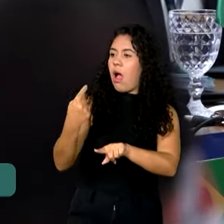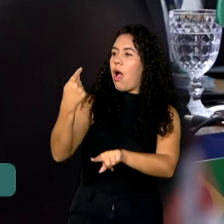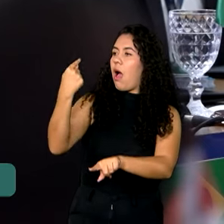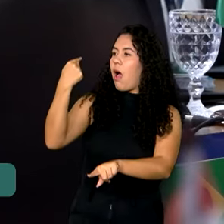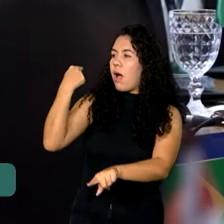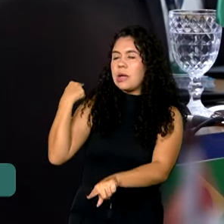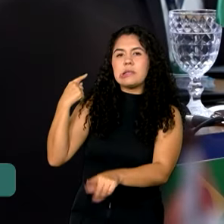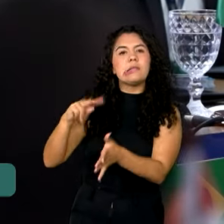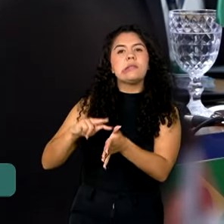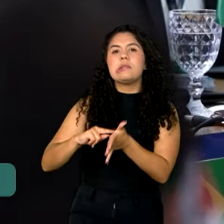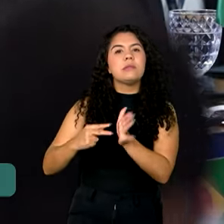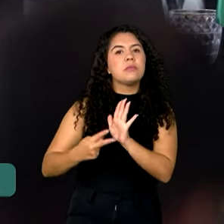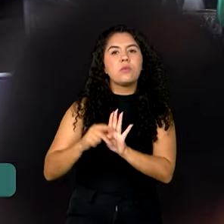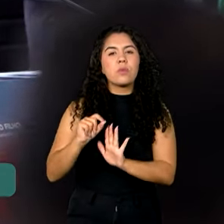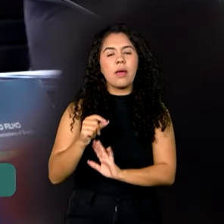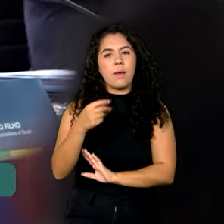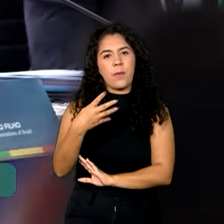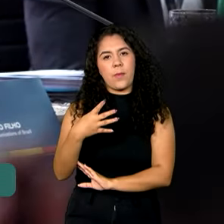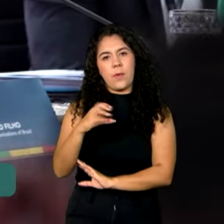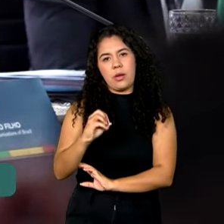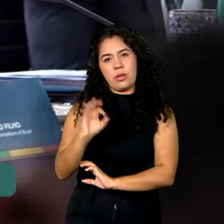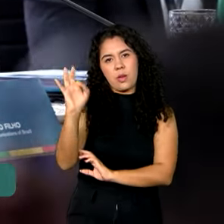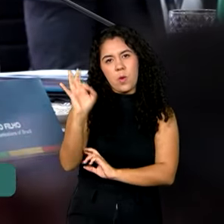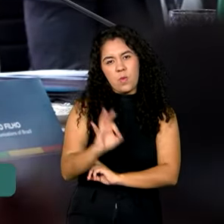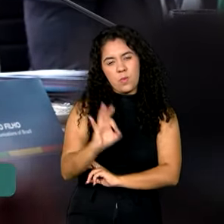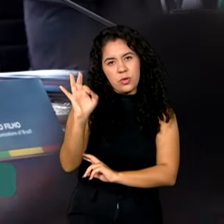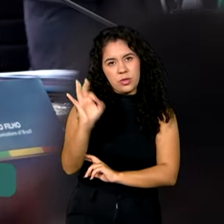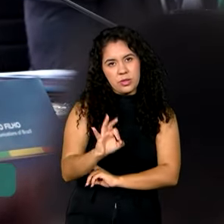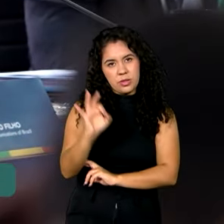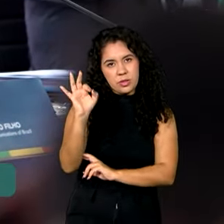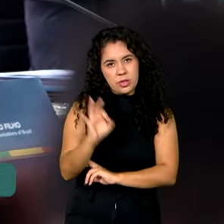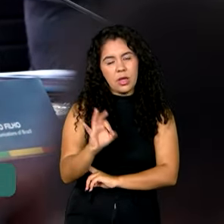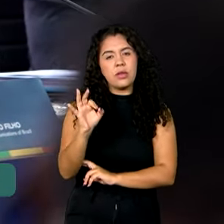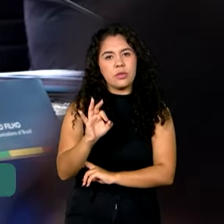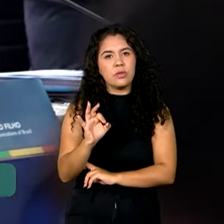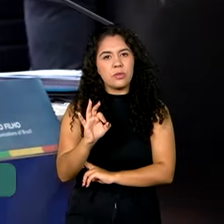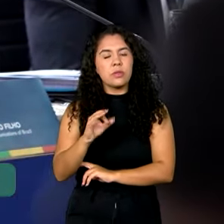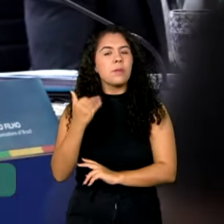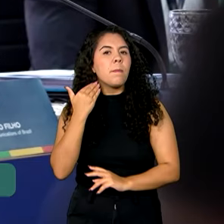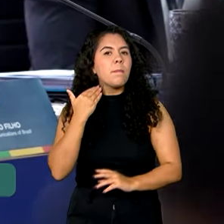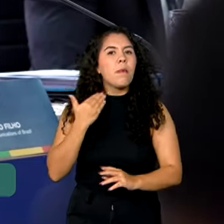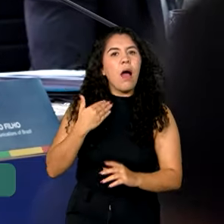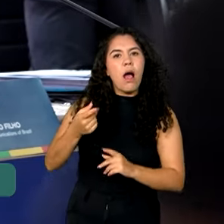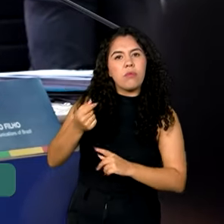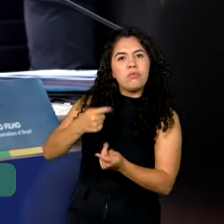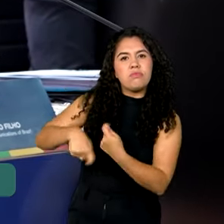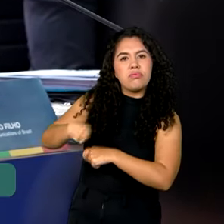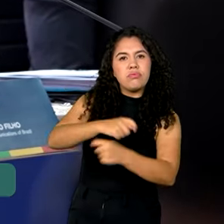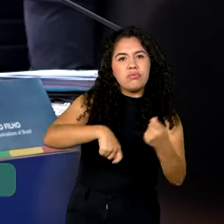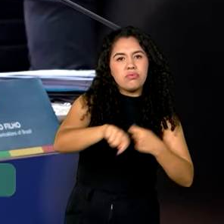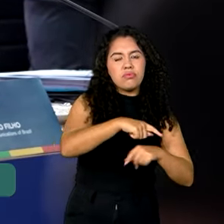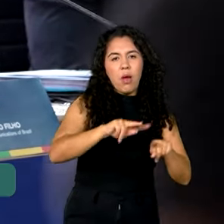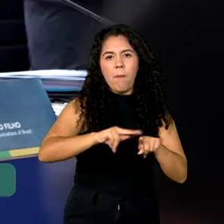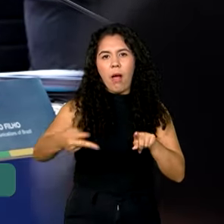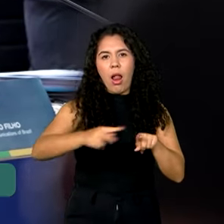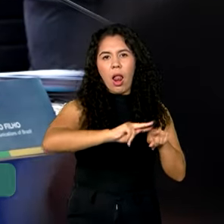representa 40% de todas as transações financeiras do país,